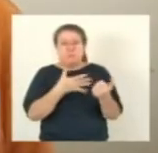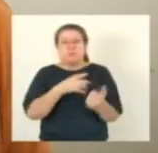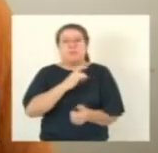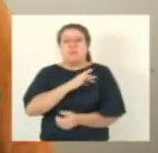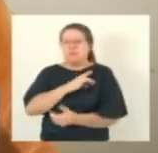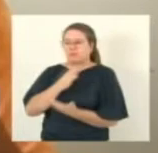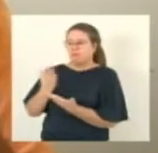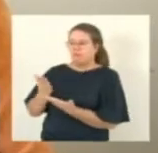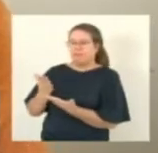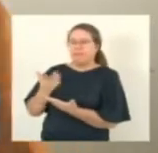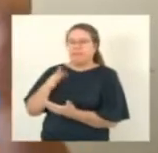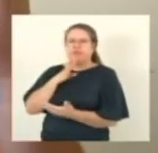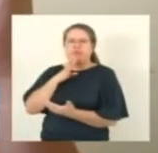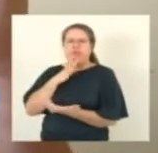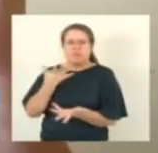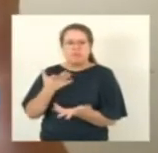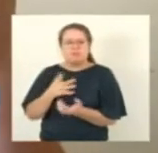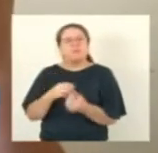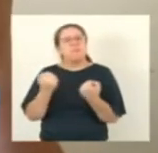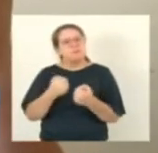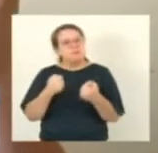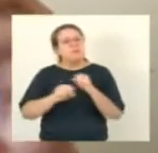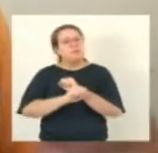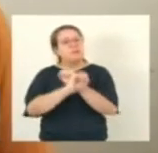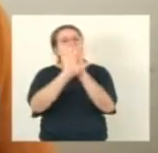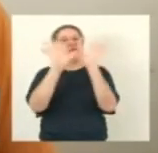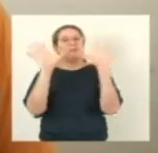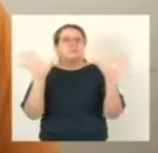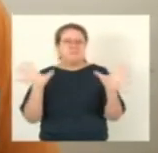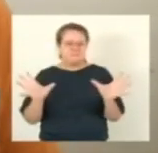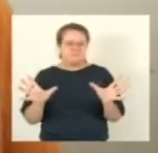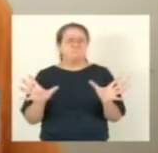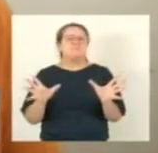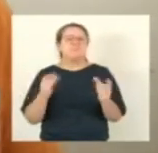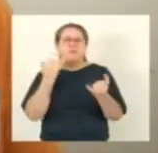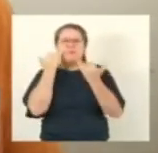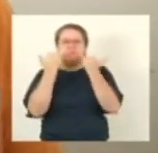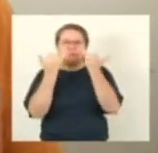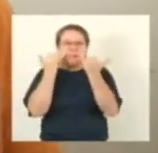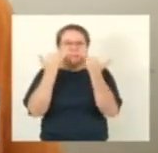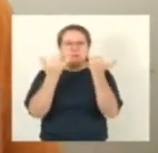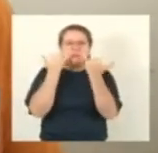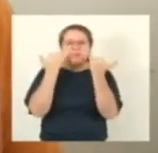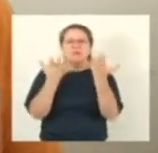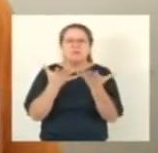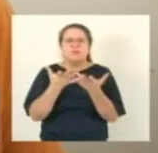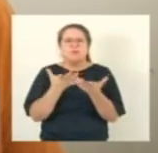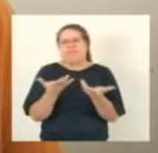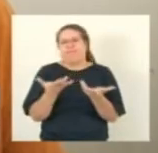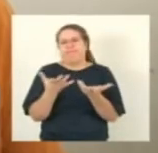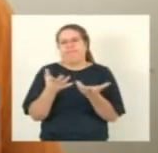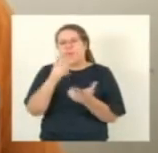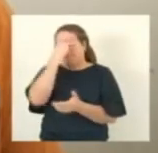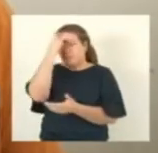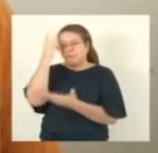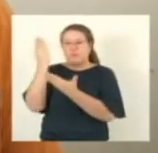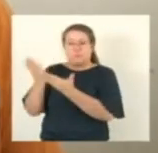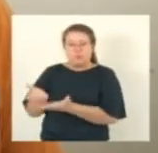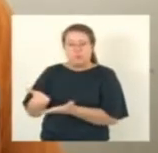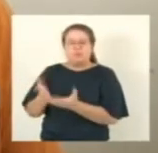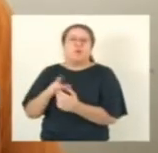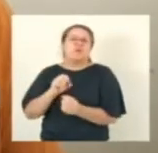a ter mais transparência sobre as informações dos locais de